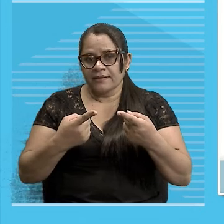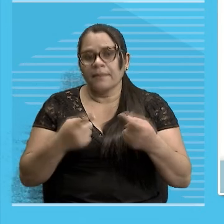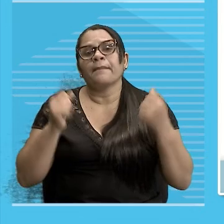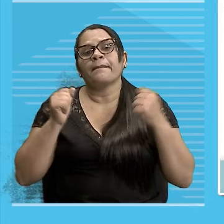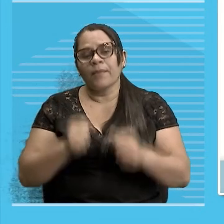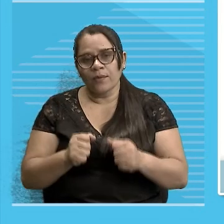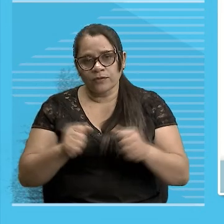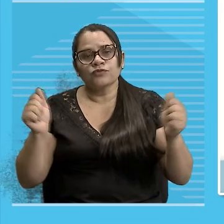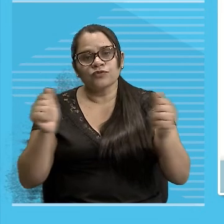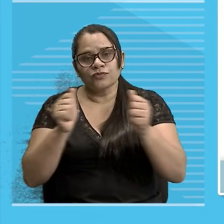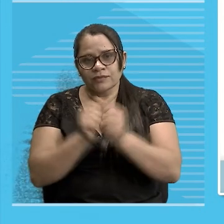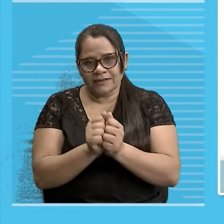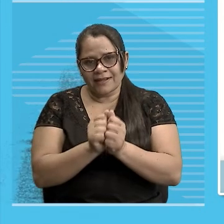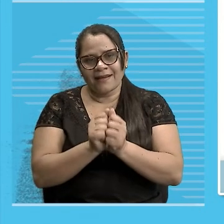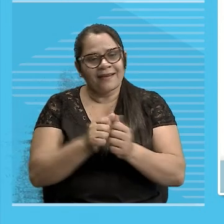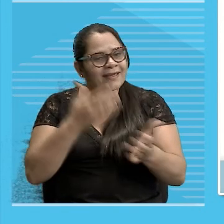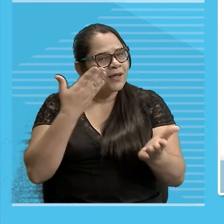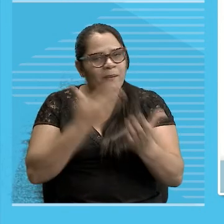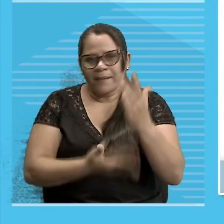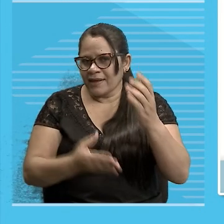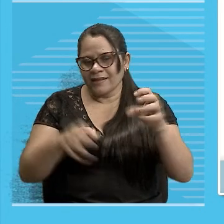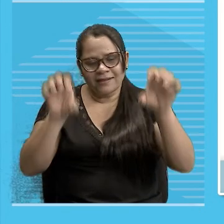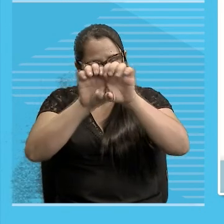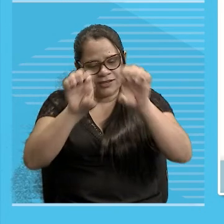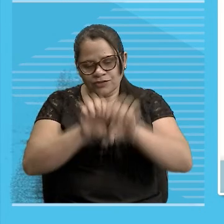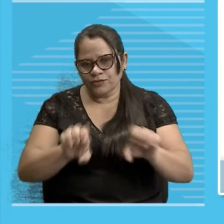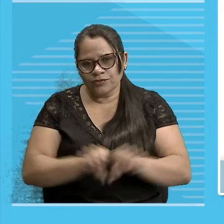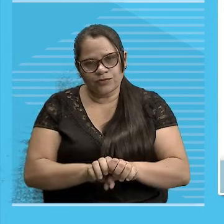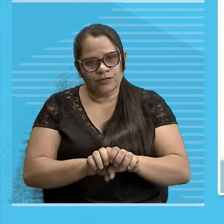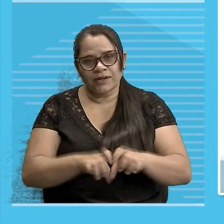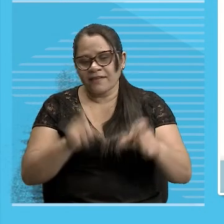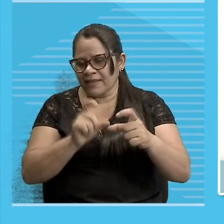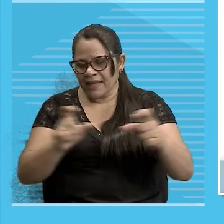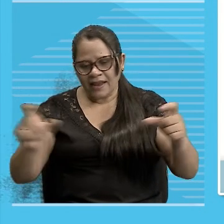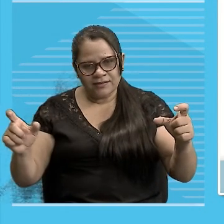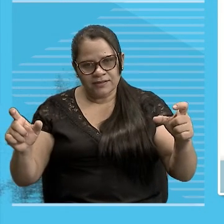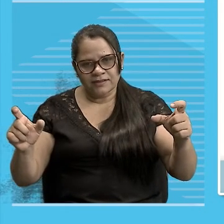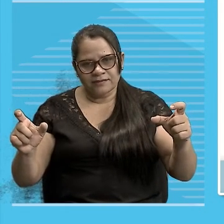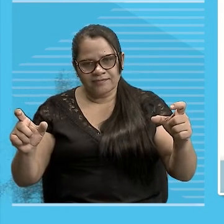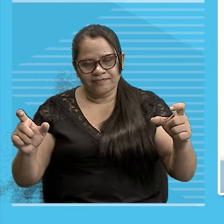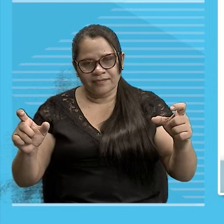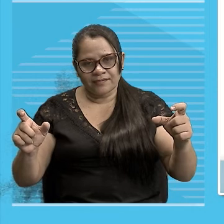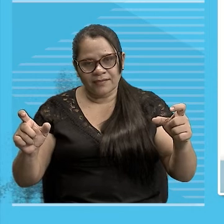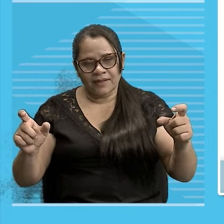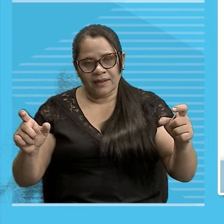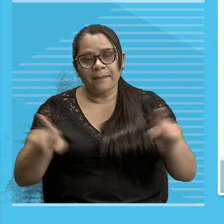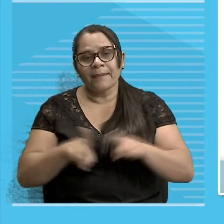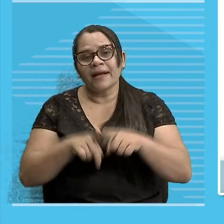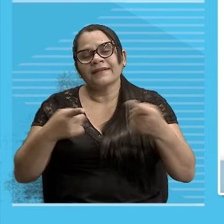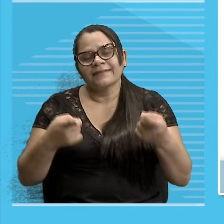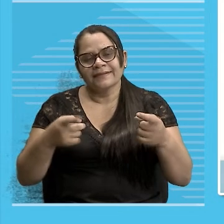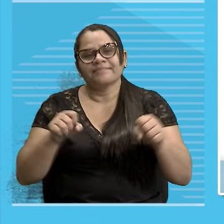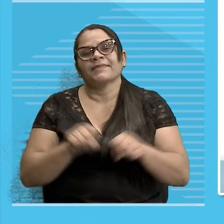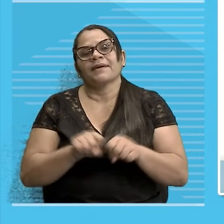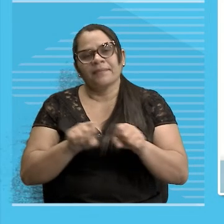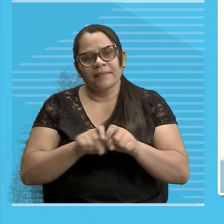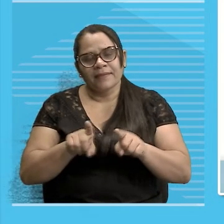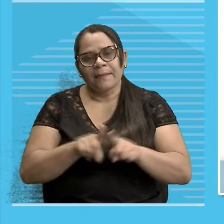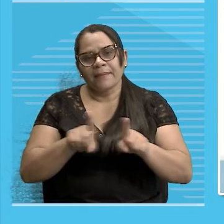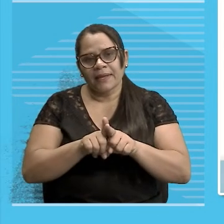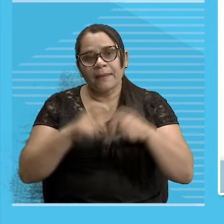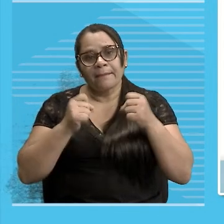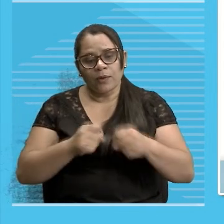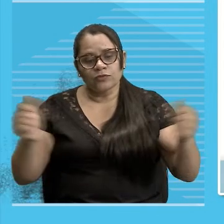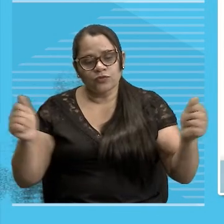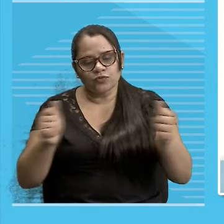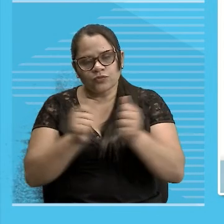estrutura Nem fonética Nem morfológica E posso também Juntar Havendo Perdas Por exemplo Quando